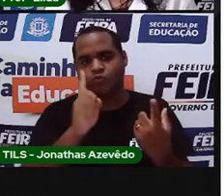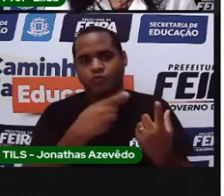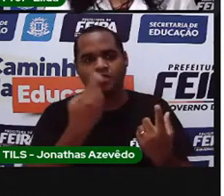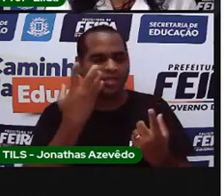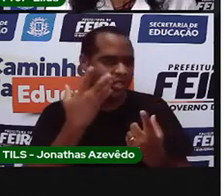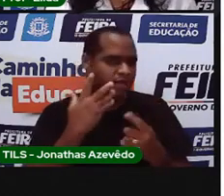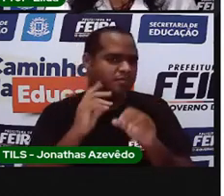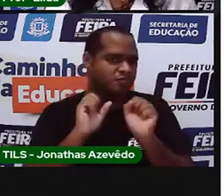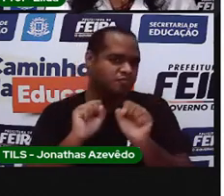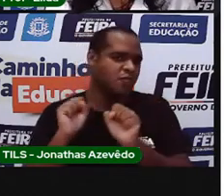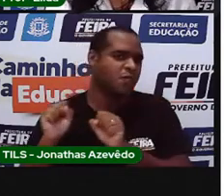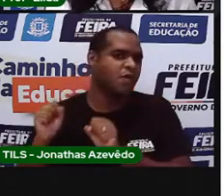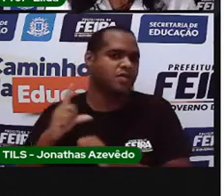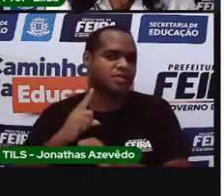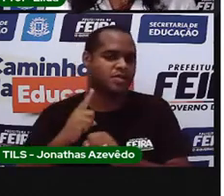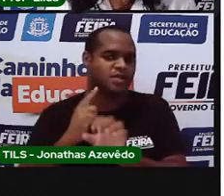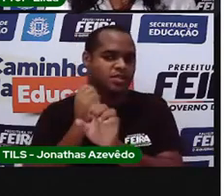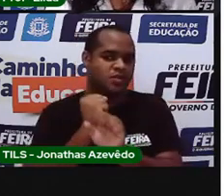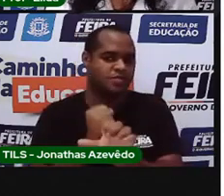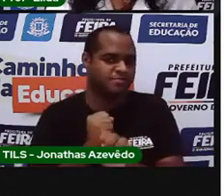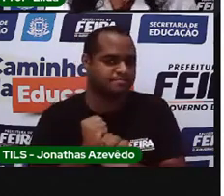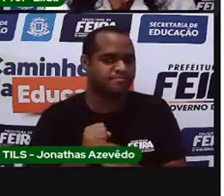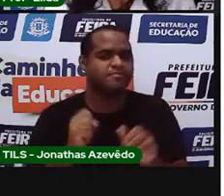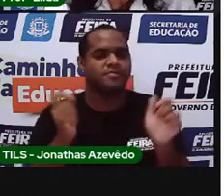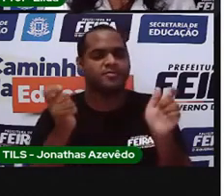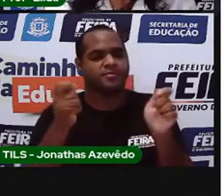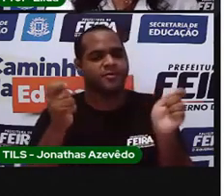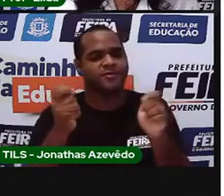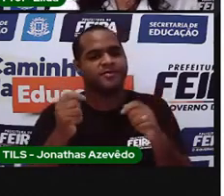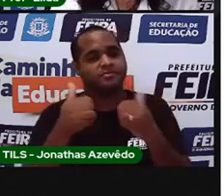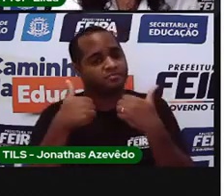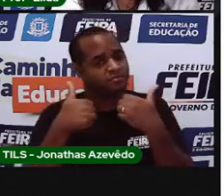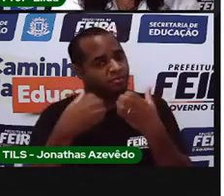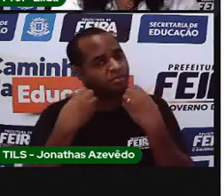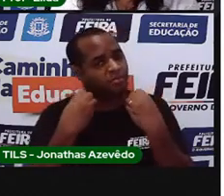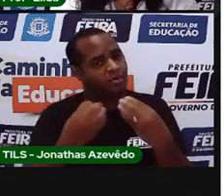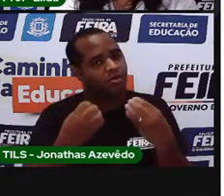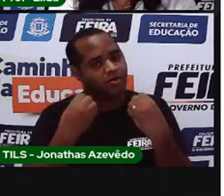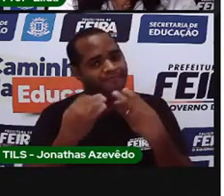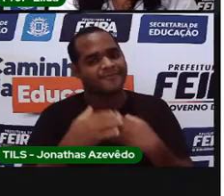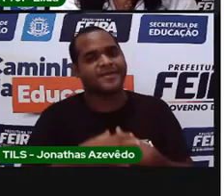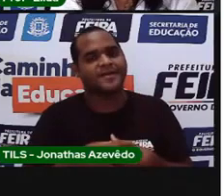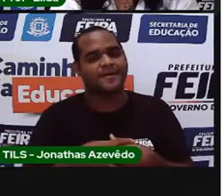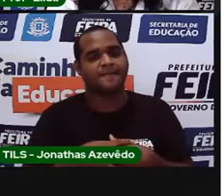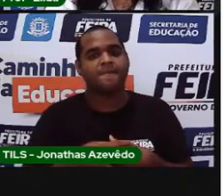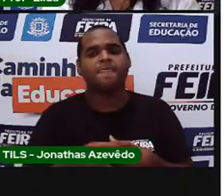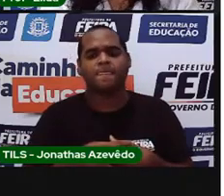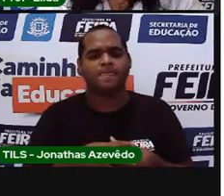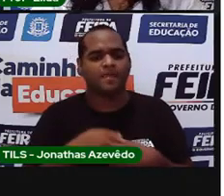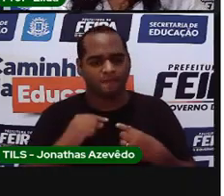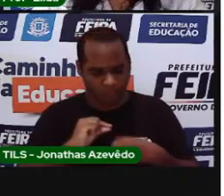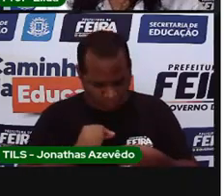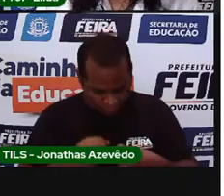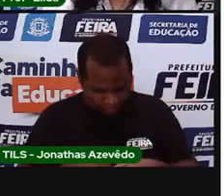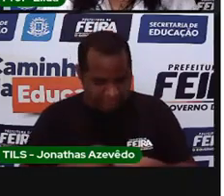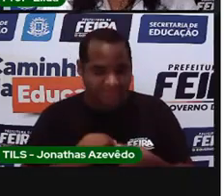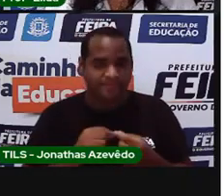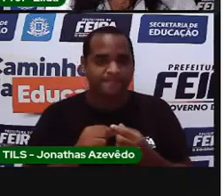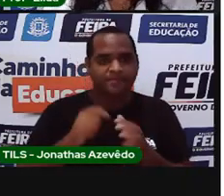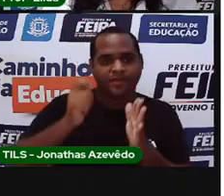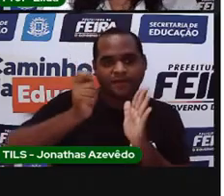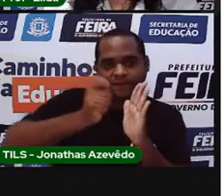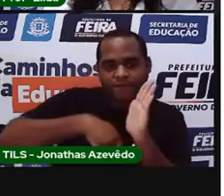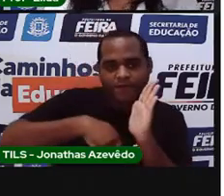pode separar, aprender contato, sabia? Isso aqui é muito bom. Botões, palitas de fósforo,